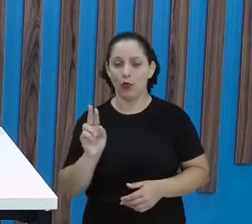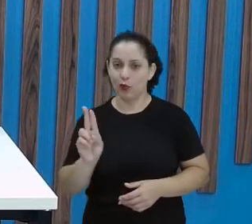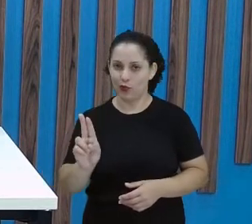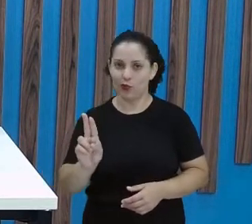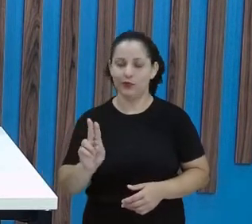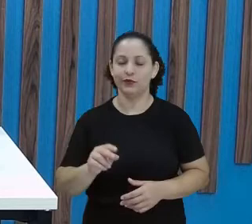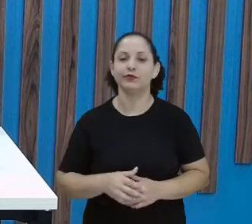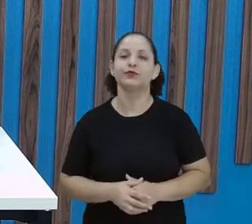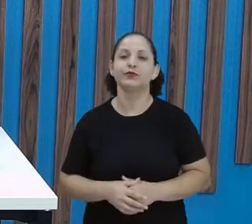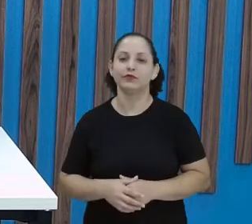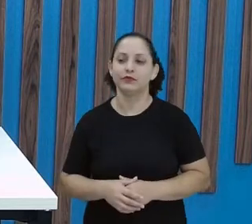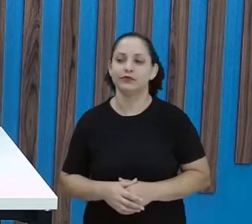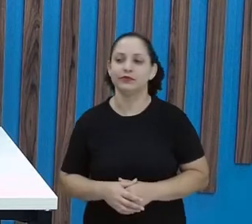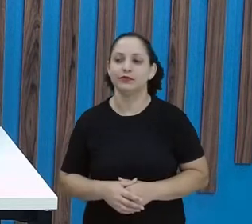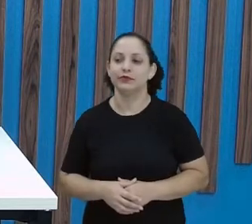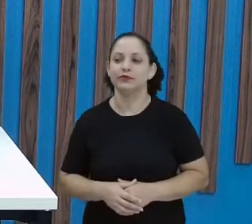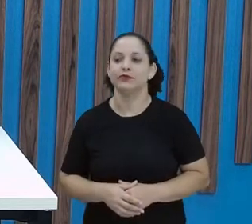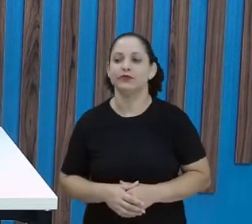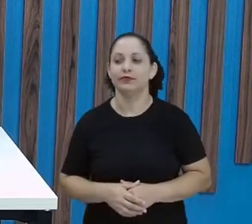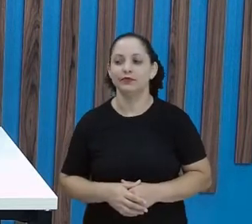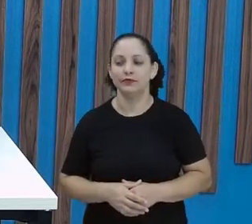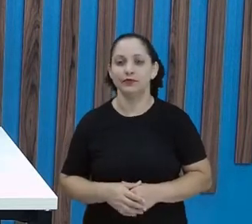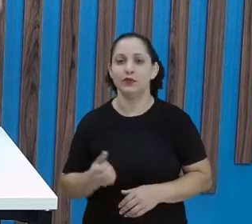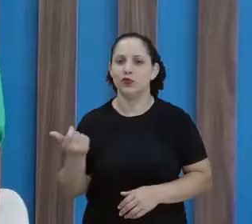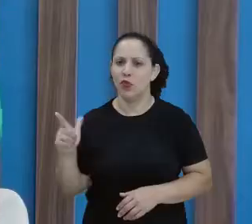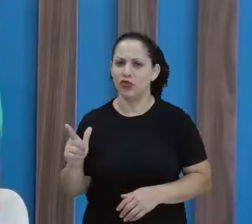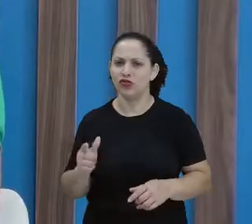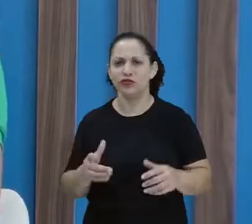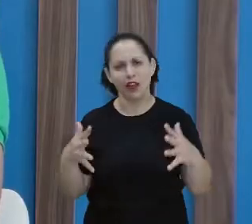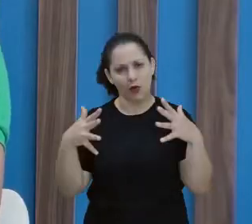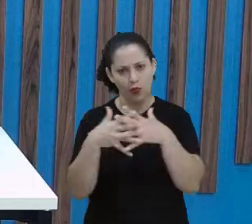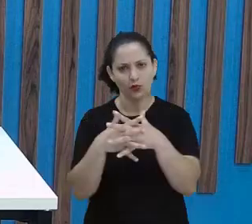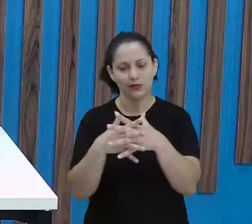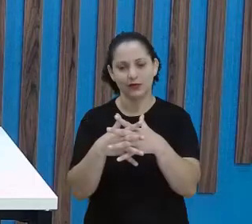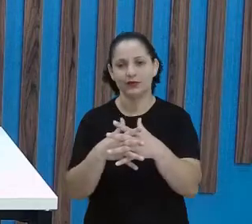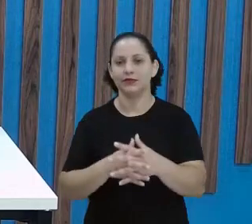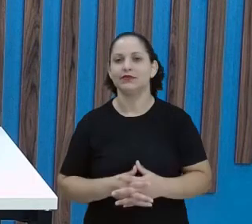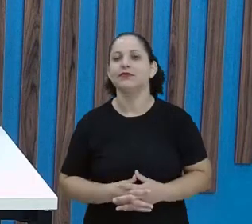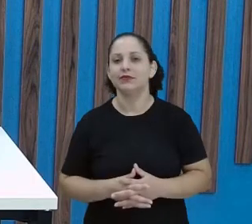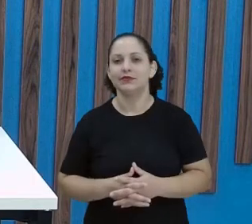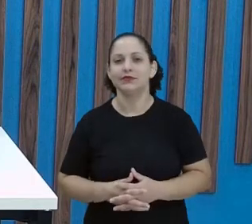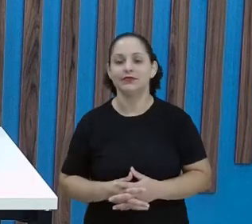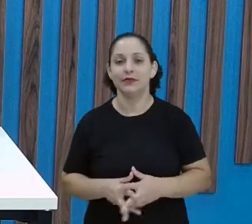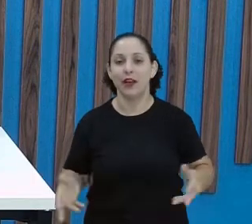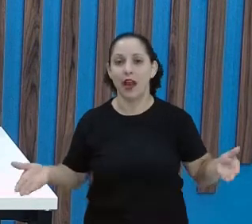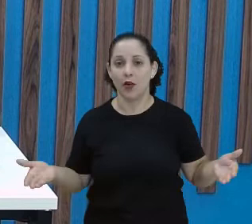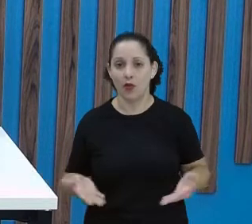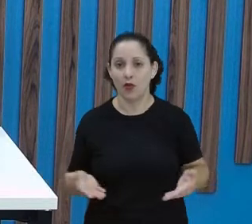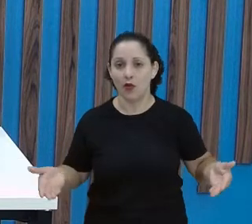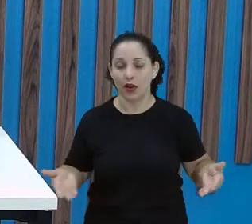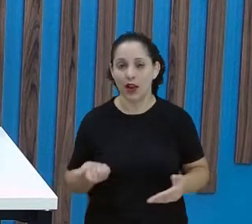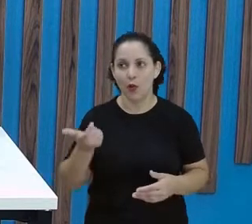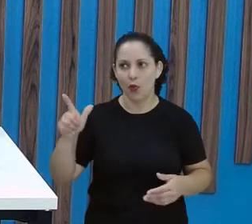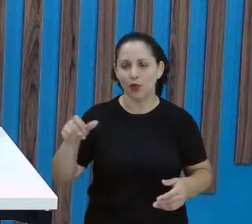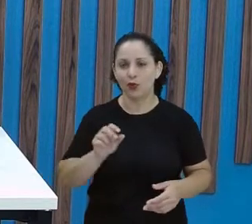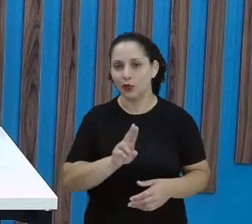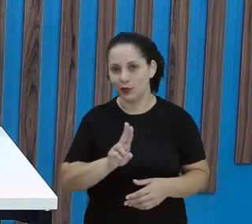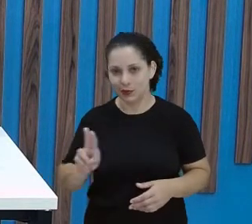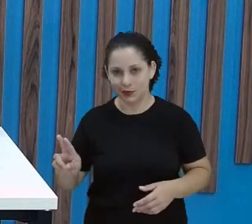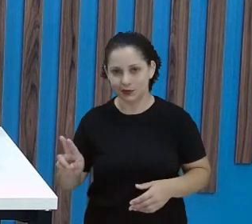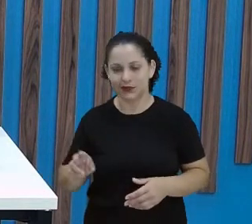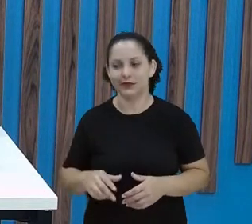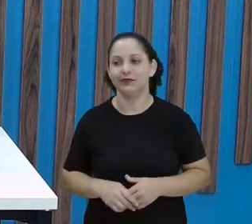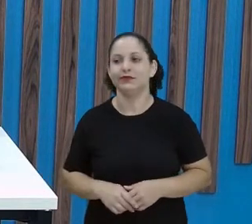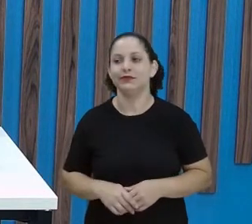U. Não é isso? E o restante tudinho é consoante. consoante. Agora vamos pra o outro nome. Olha aí, ó.